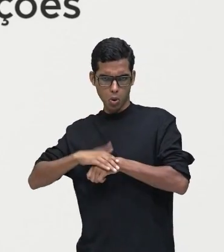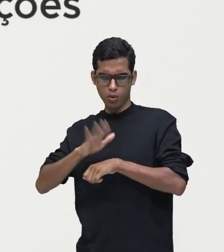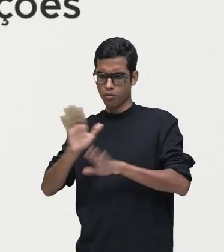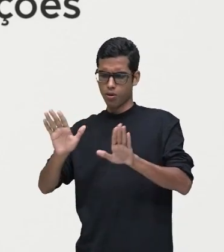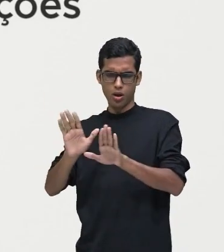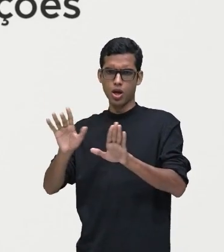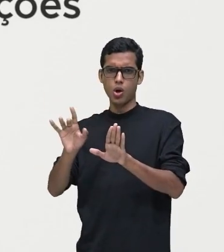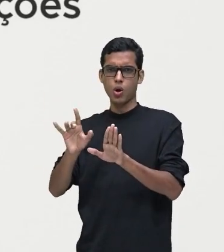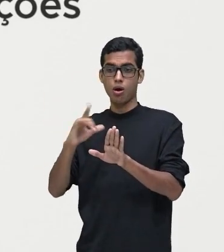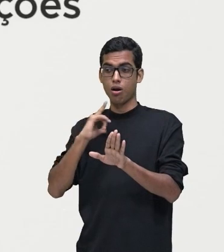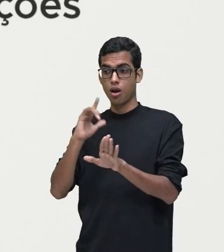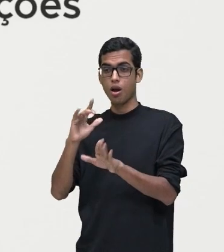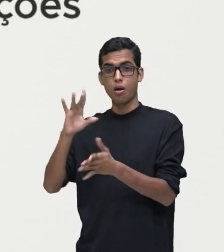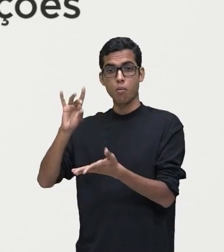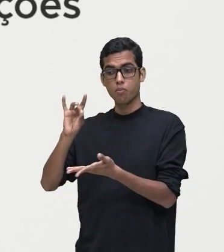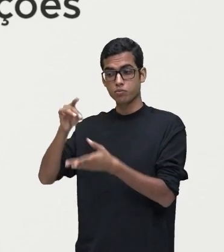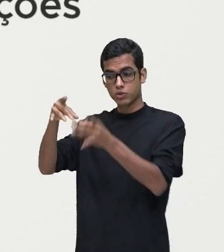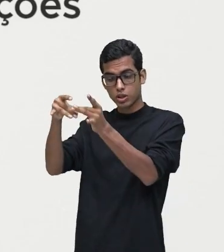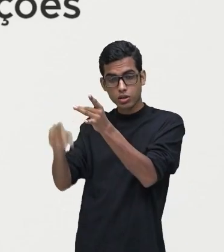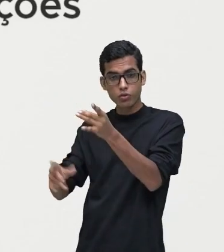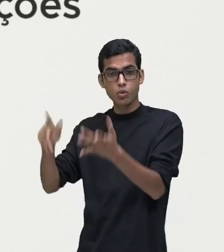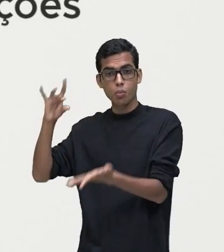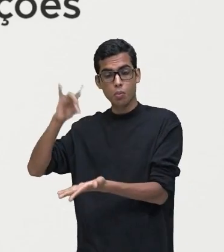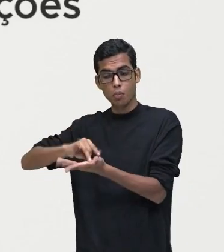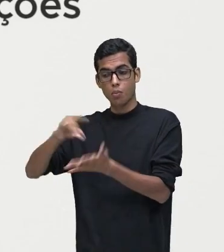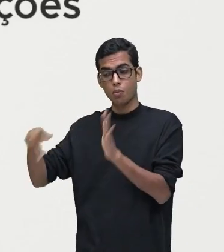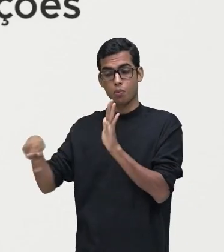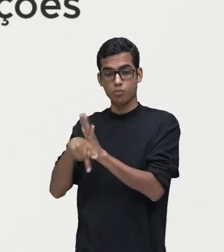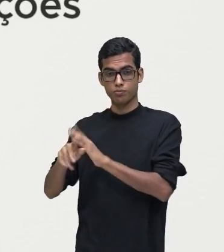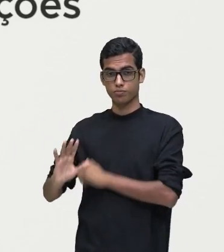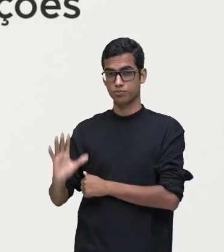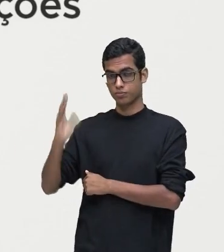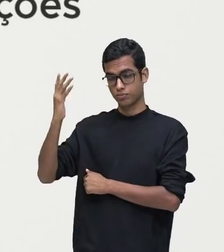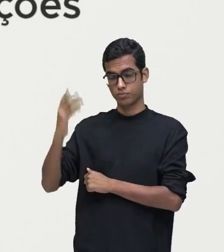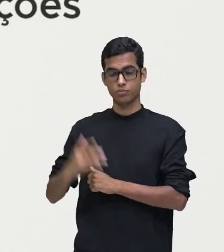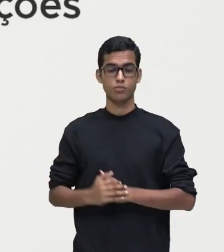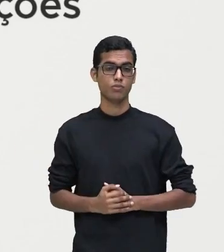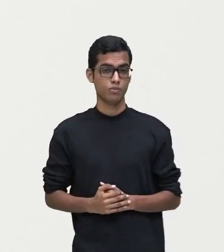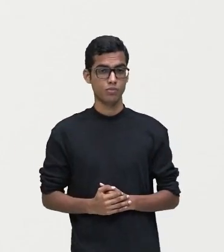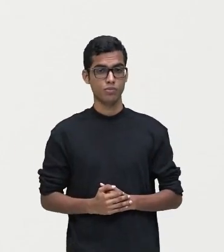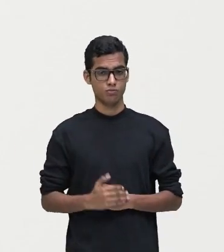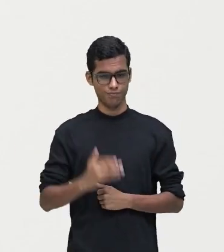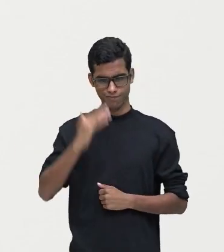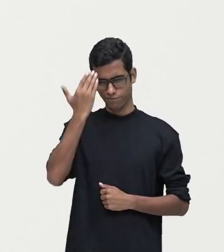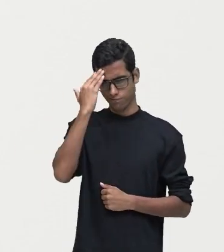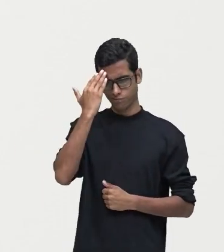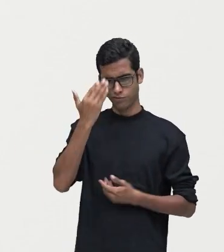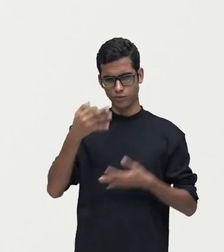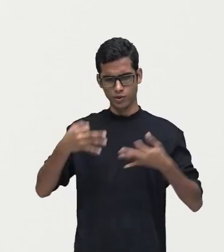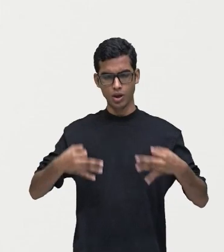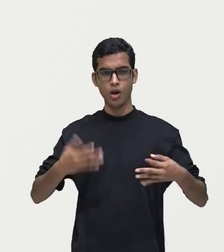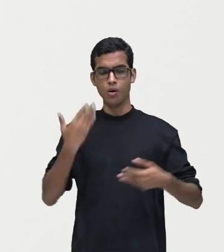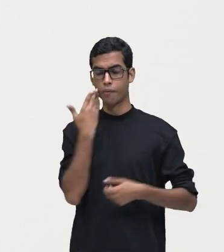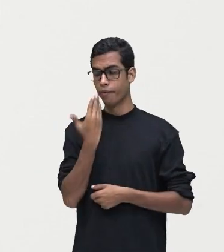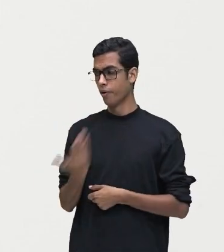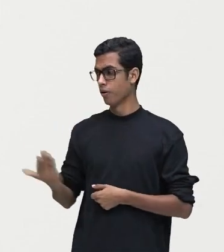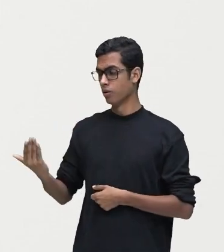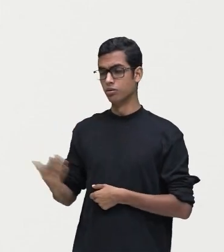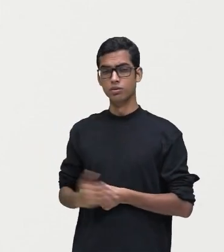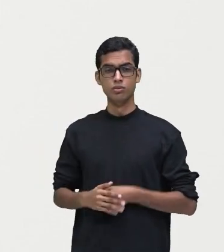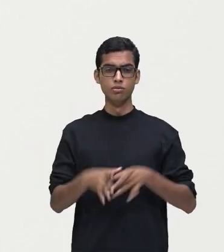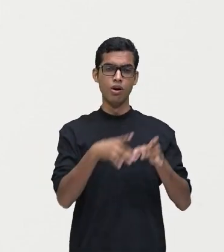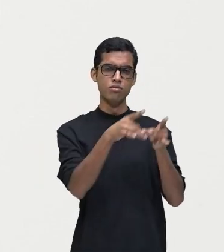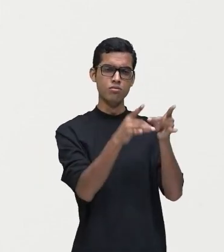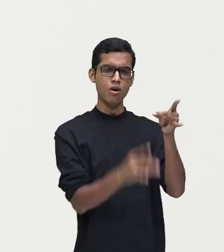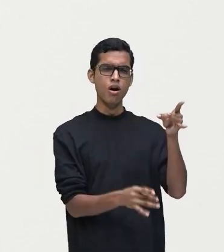descreve, da pessoa que produz essa descrição, ok? Então, vamos compreender melhor? Então, o nosso texto vai te dizer, a descrição